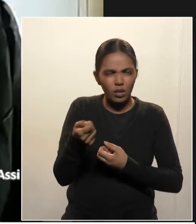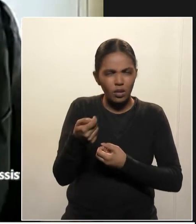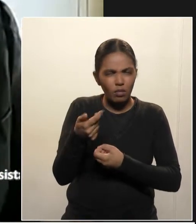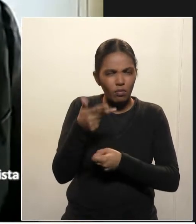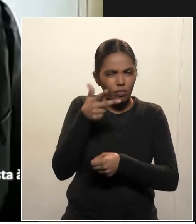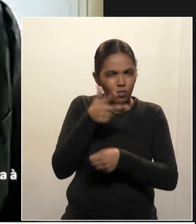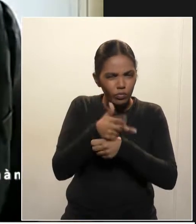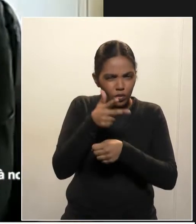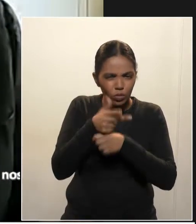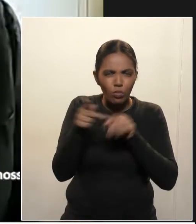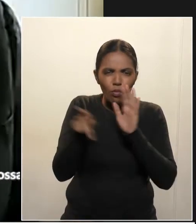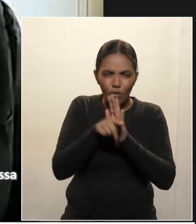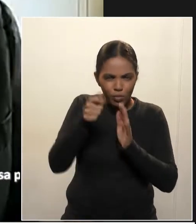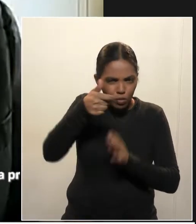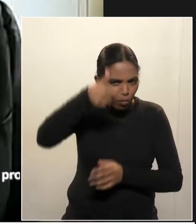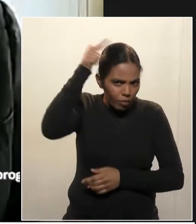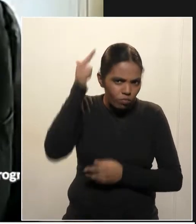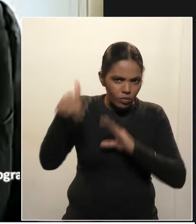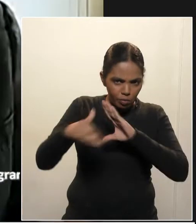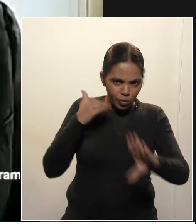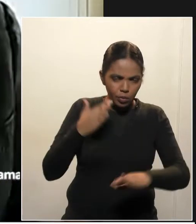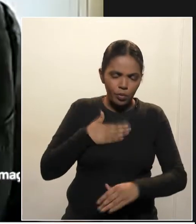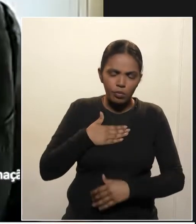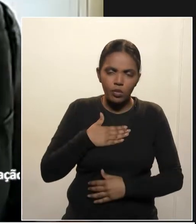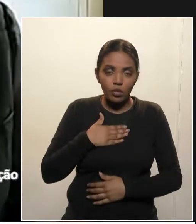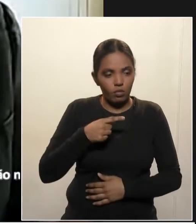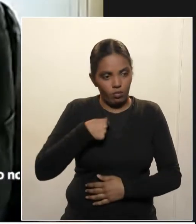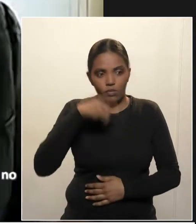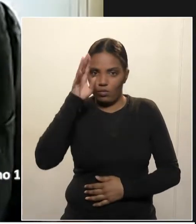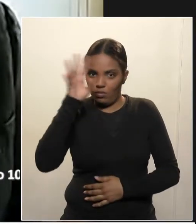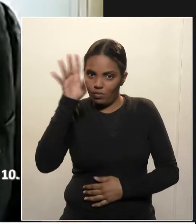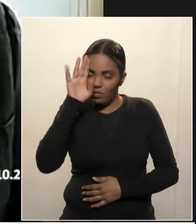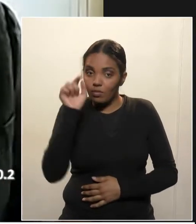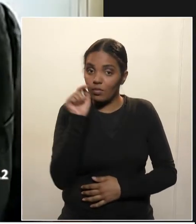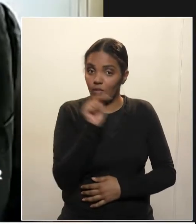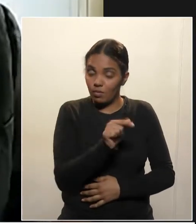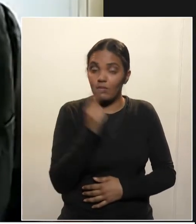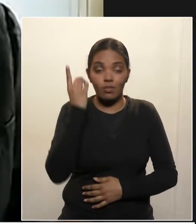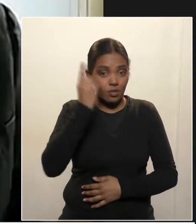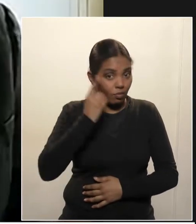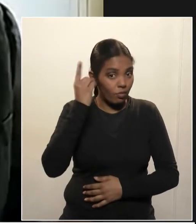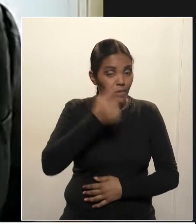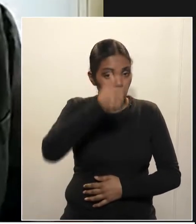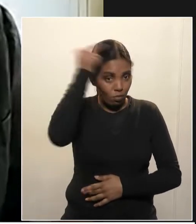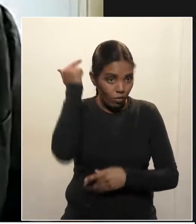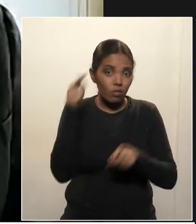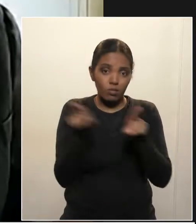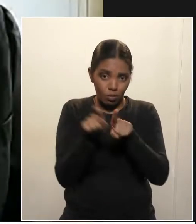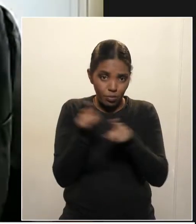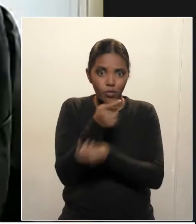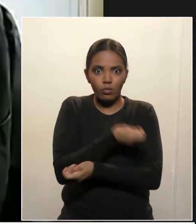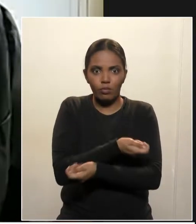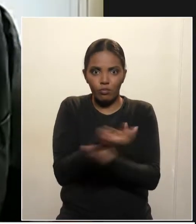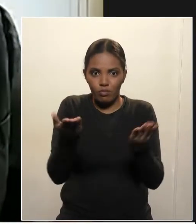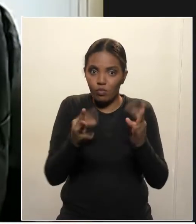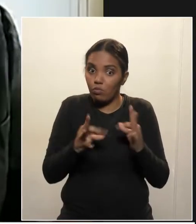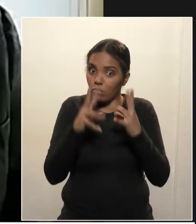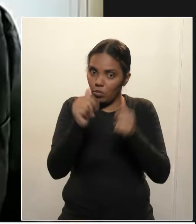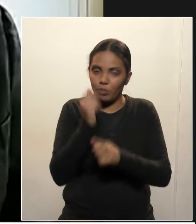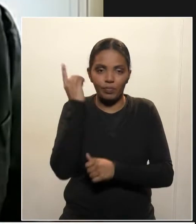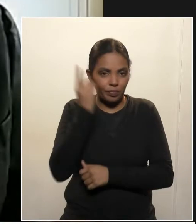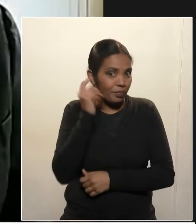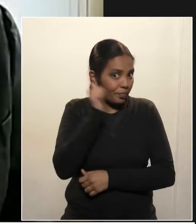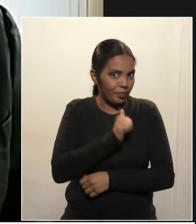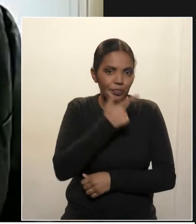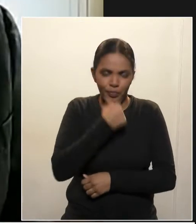do deputado Romanelli, imagino que o deputado tenha encaminhado esse vídeo para os demais deputados e deputadas,